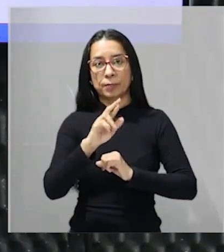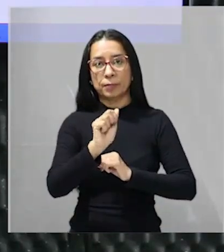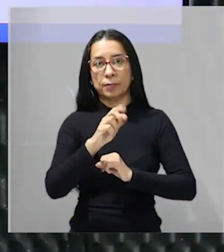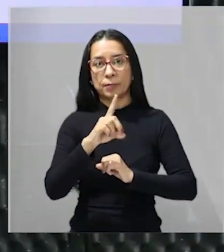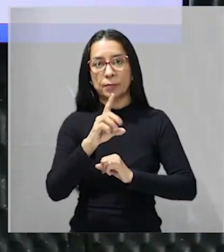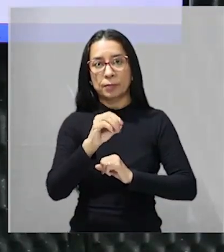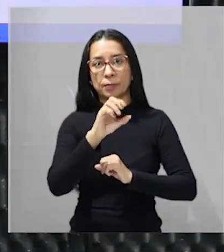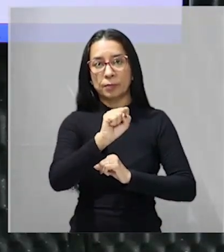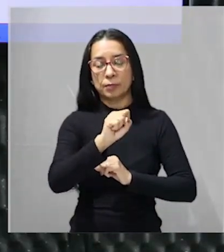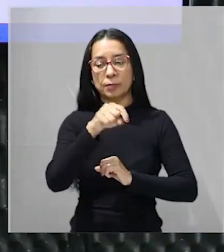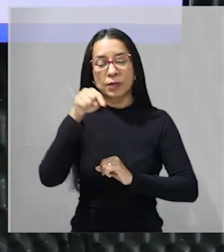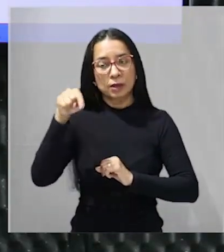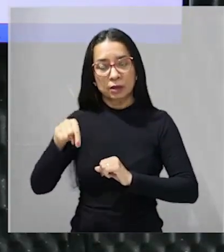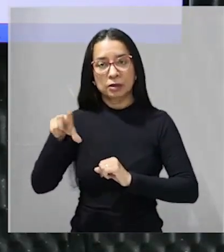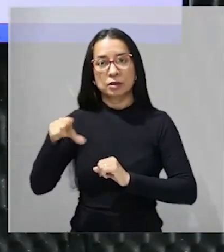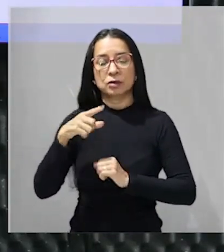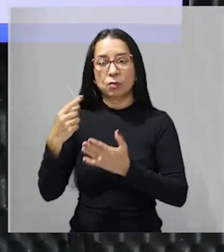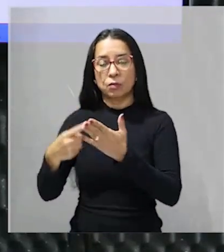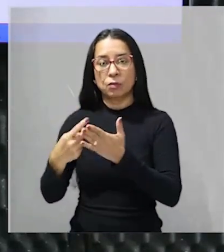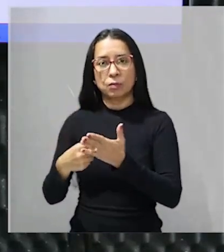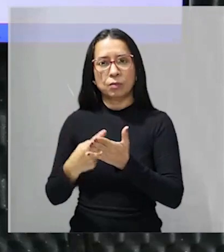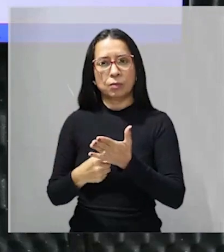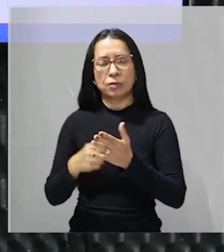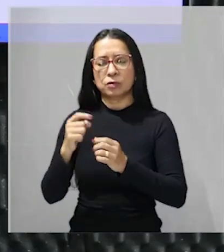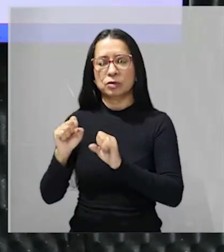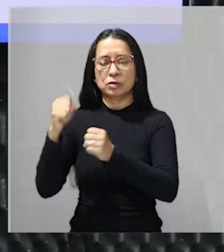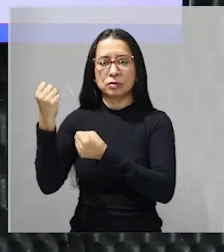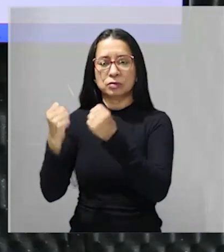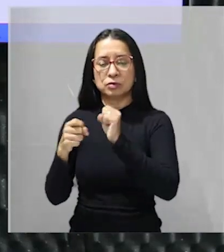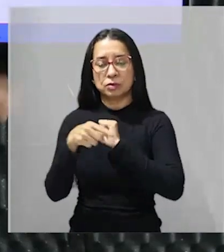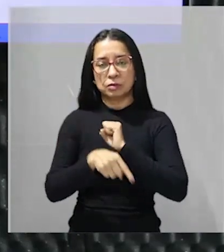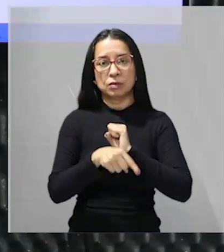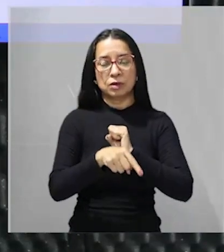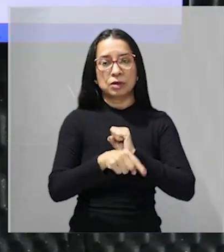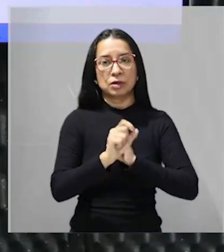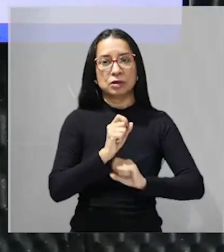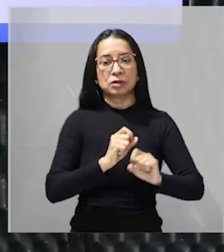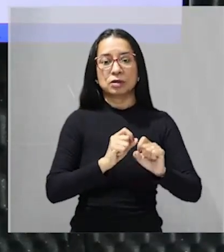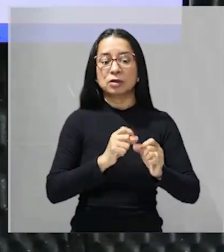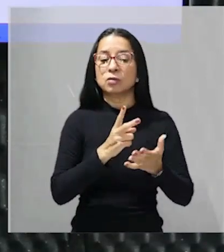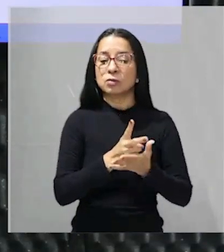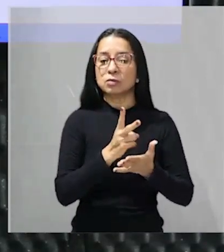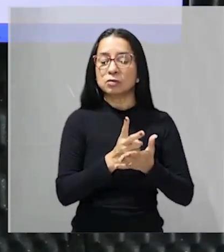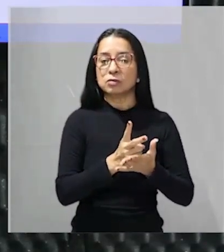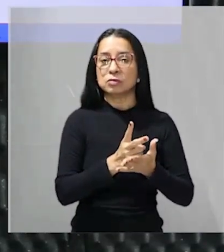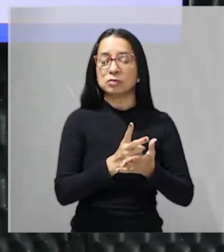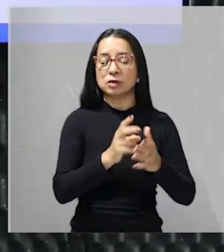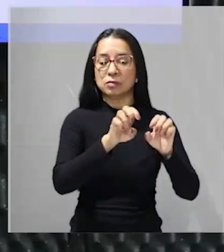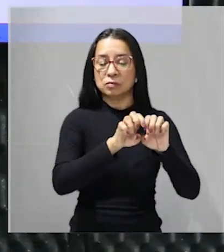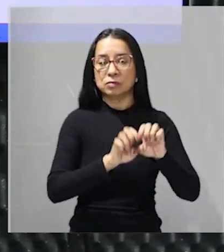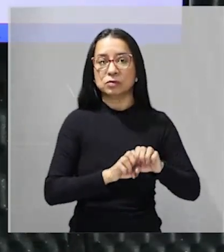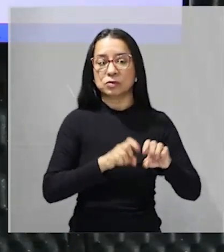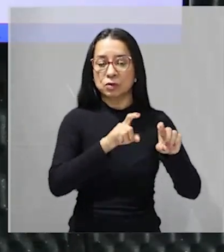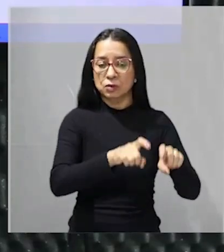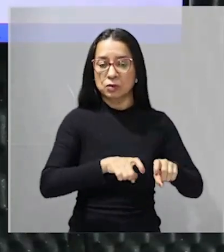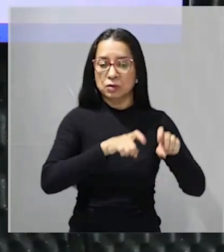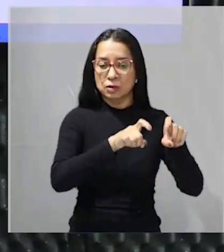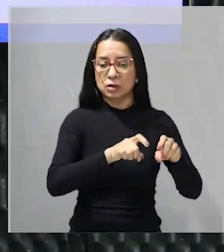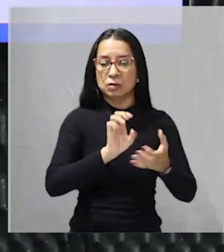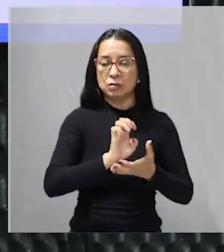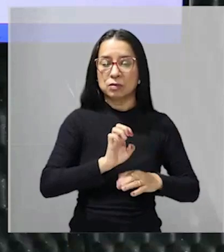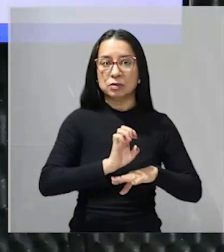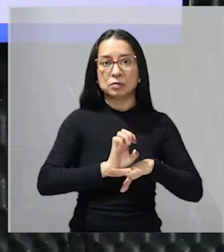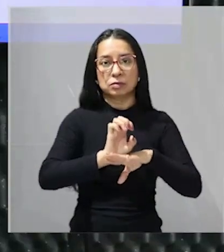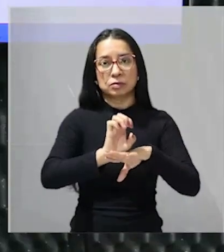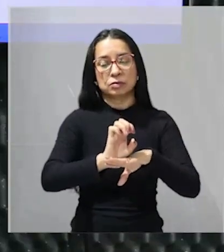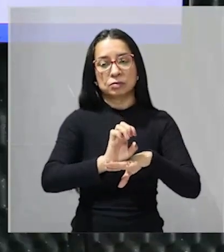sul que queria manter uma estrutura agrária exportadora o norte que defendia a abolição da escravidão o sul que era a favor do que? da